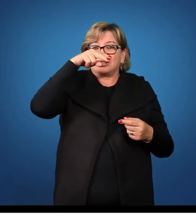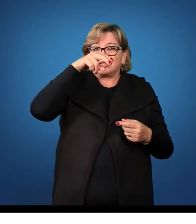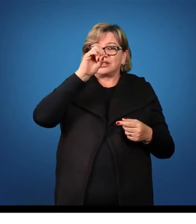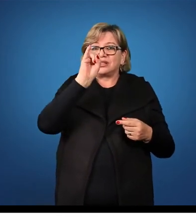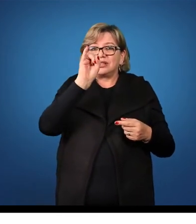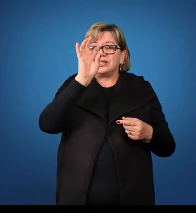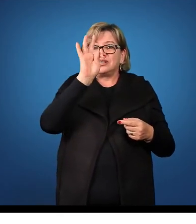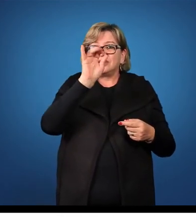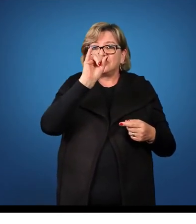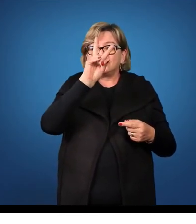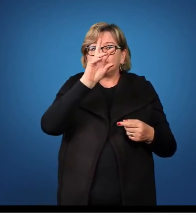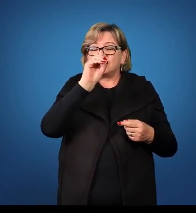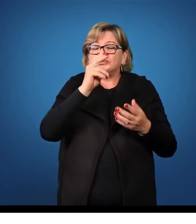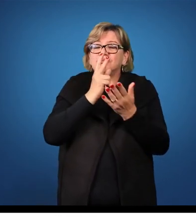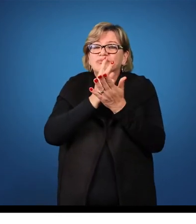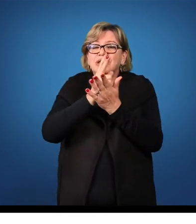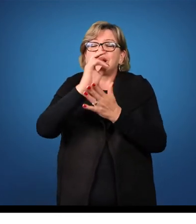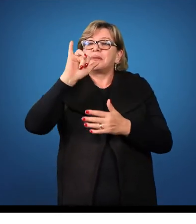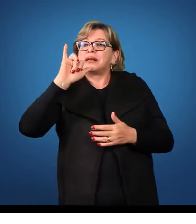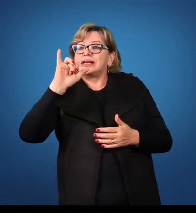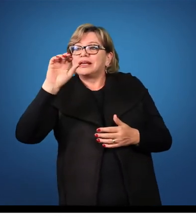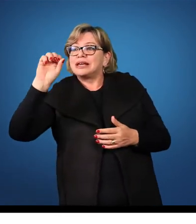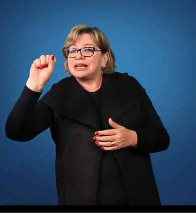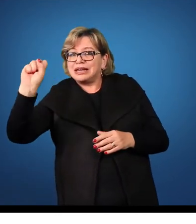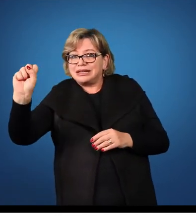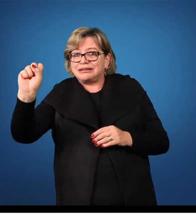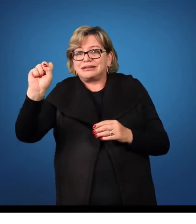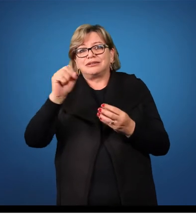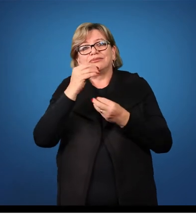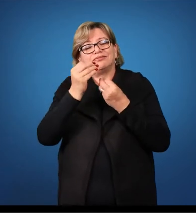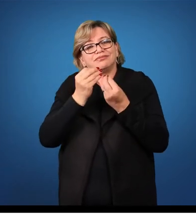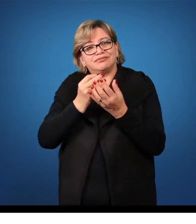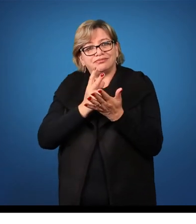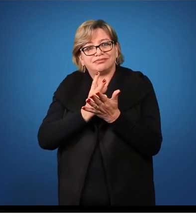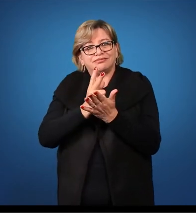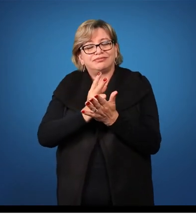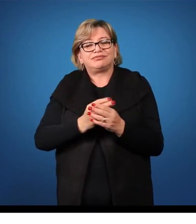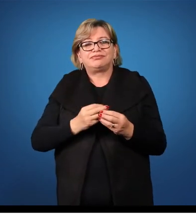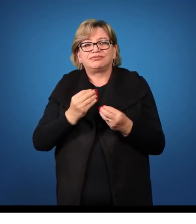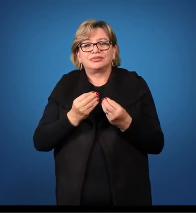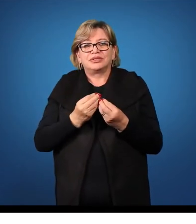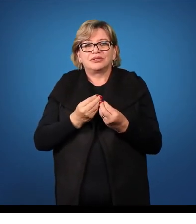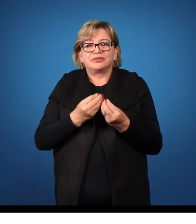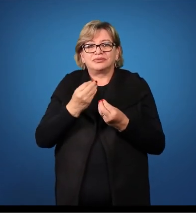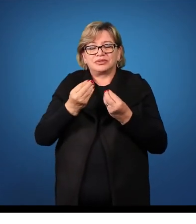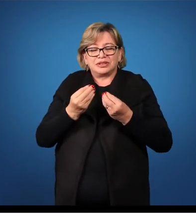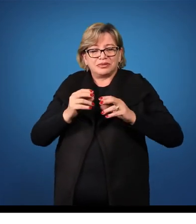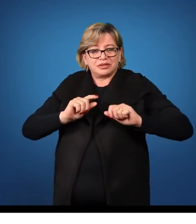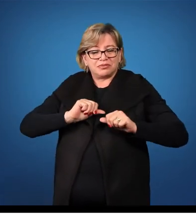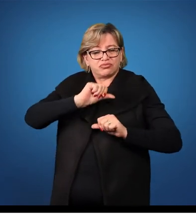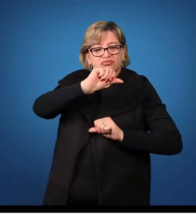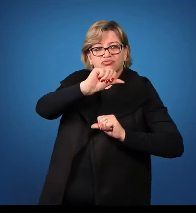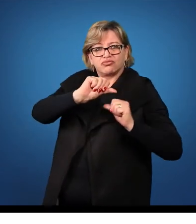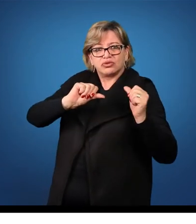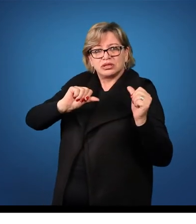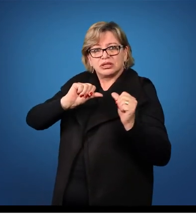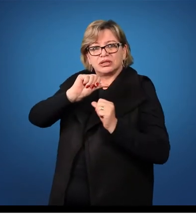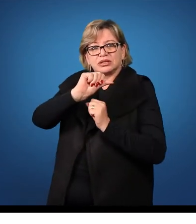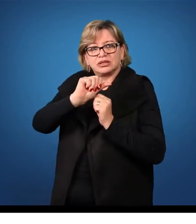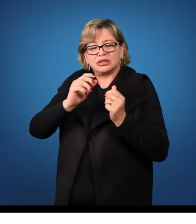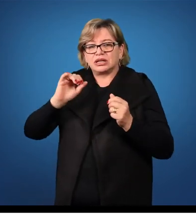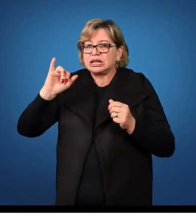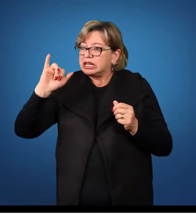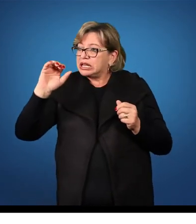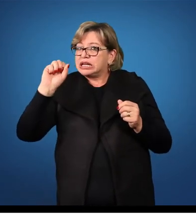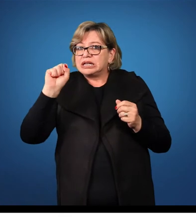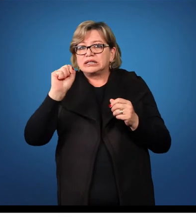PATER, nominativo, PATRIS, no genitivo. Essa desinência do genitivo, o